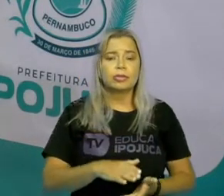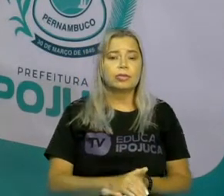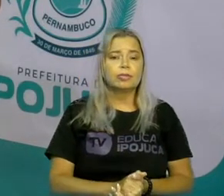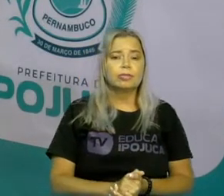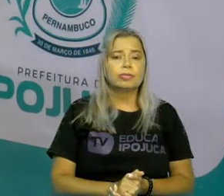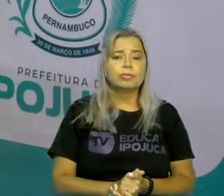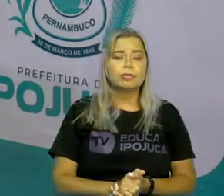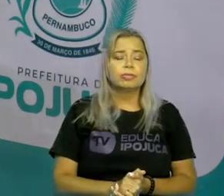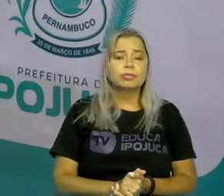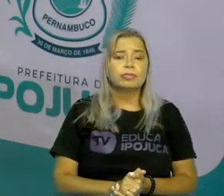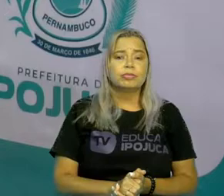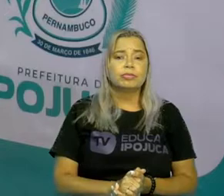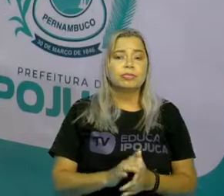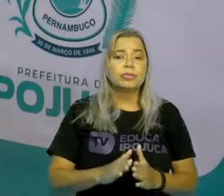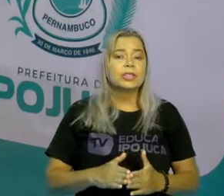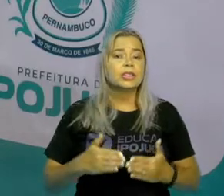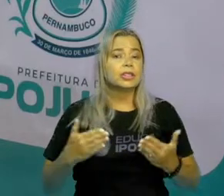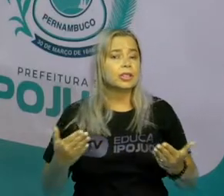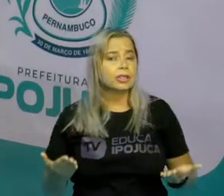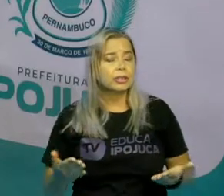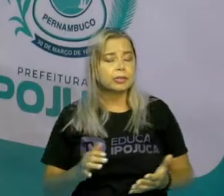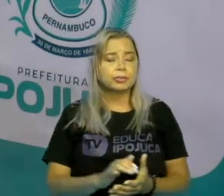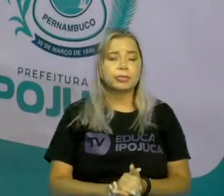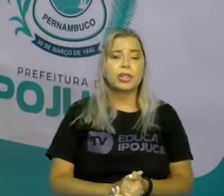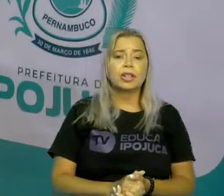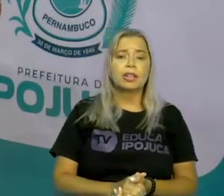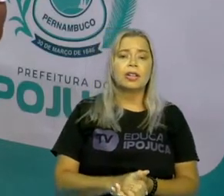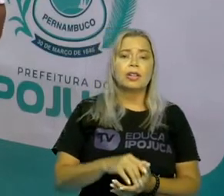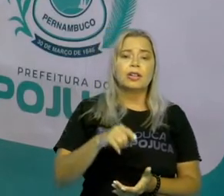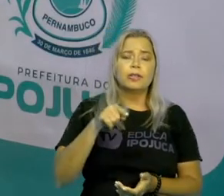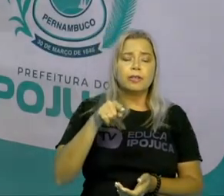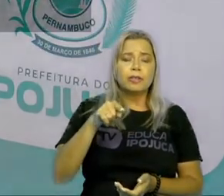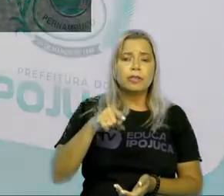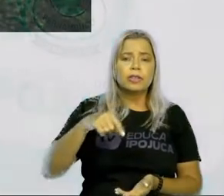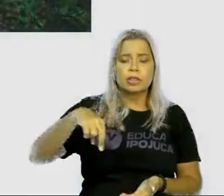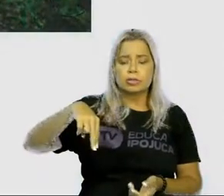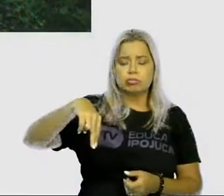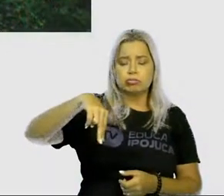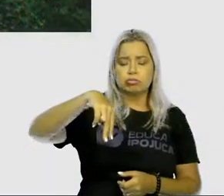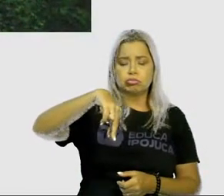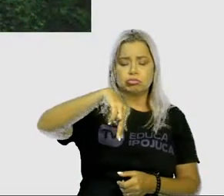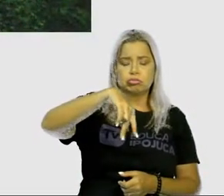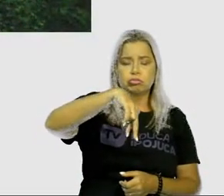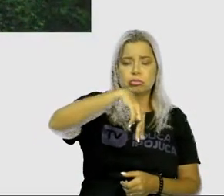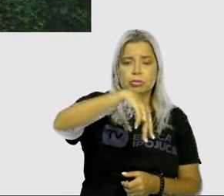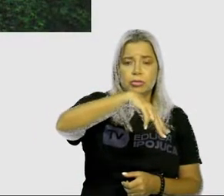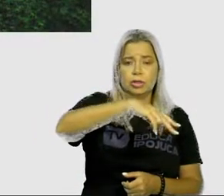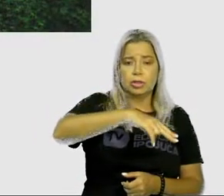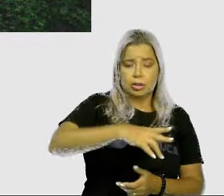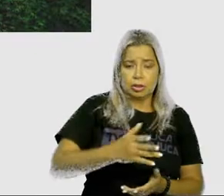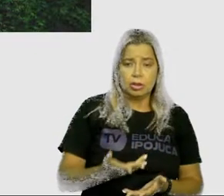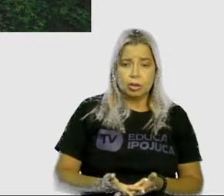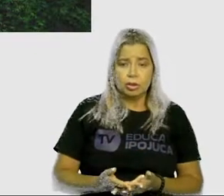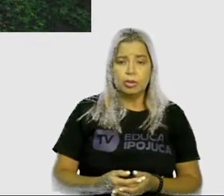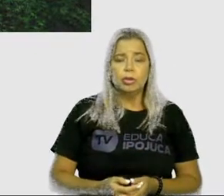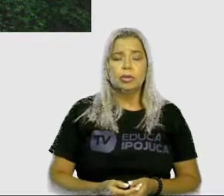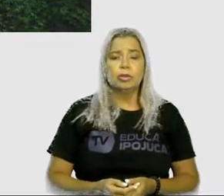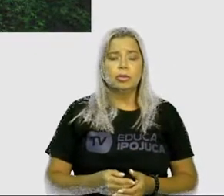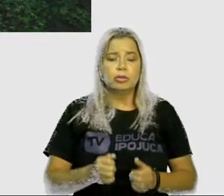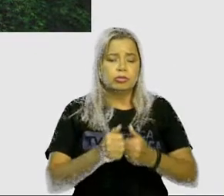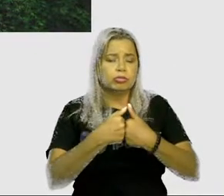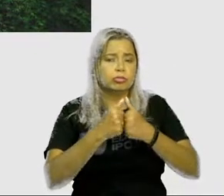E aí, gente, o outdoor. Quem nunca caminhou por aí, nas vias, ou no